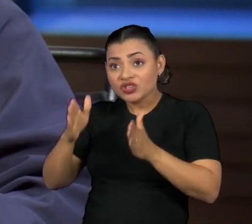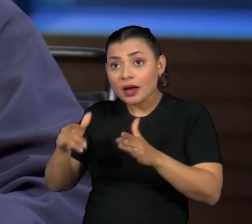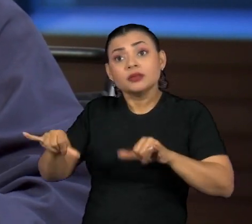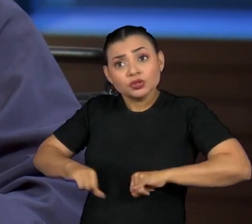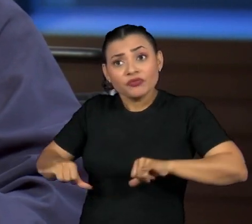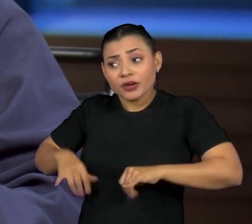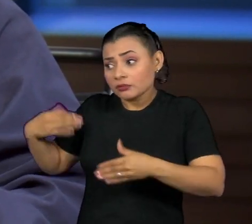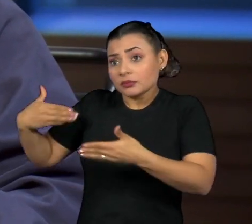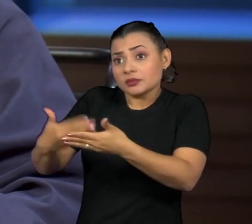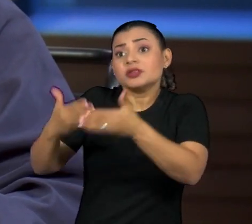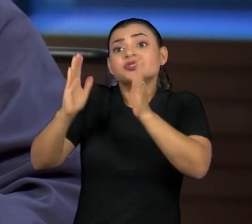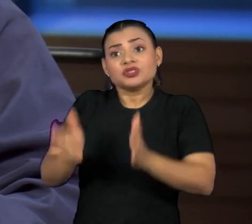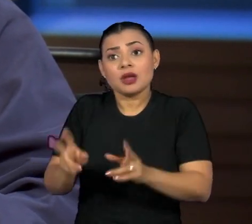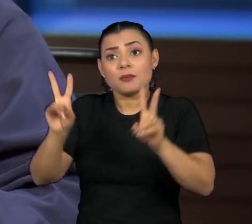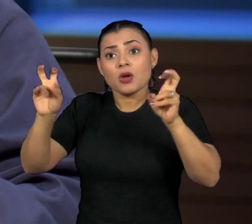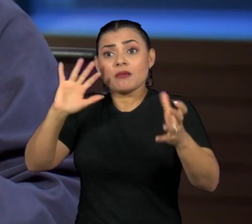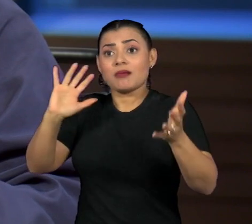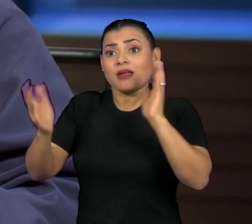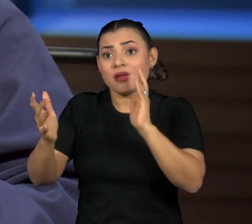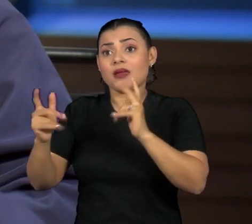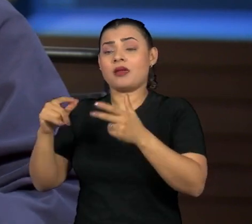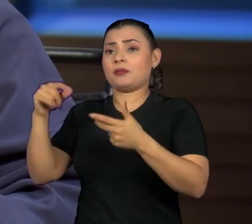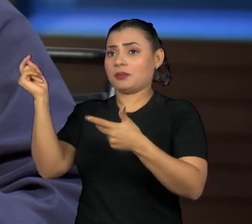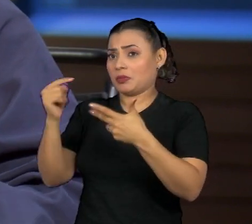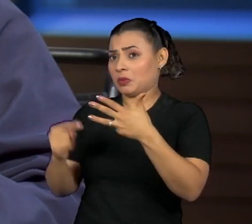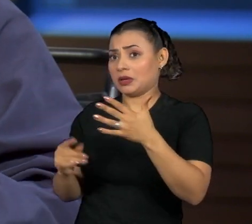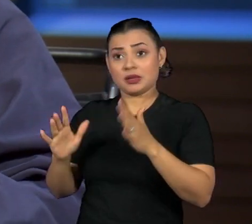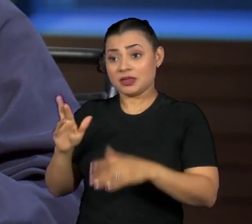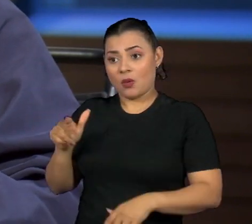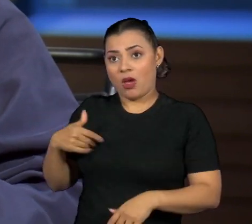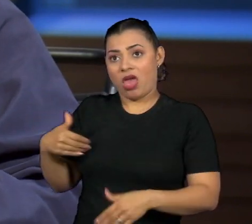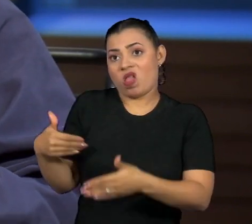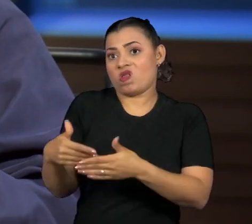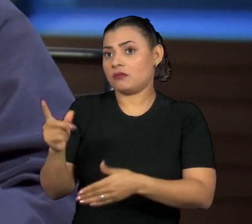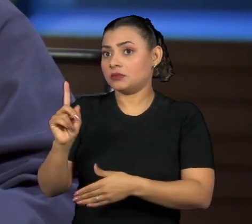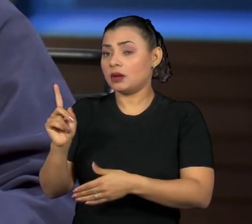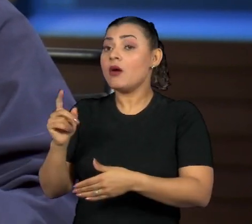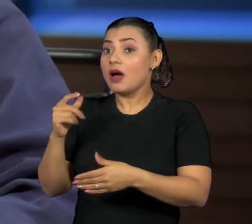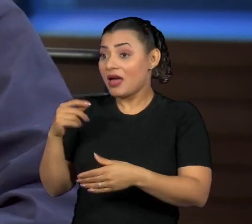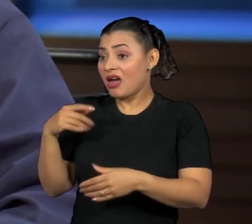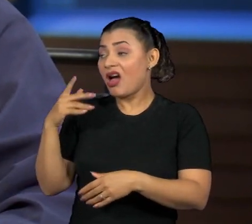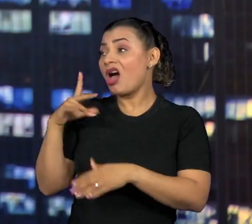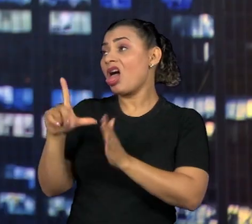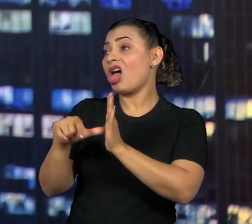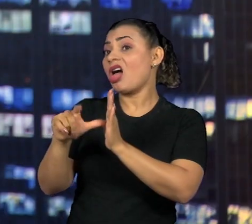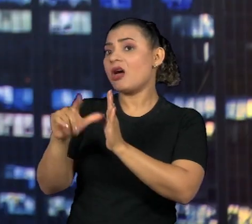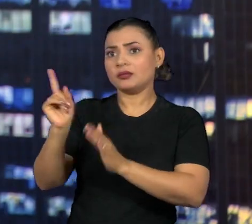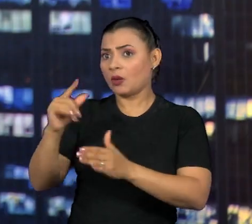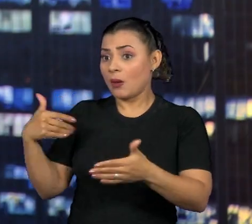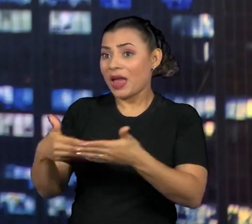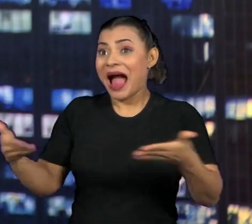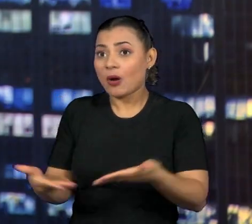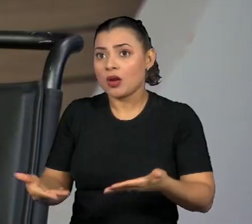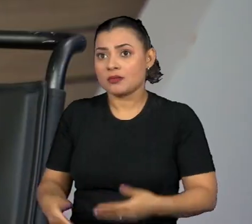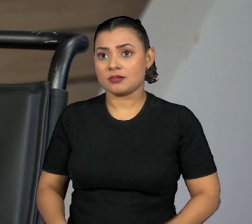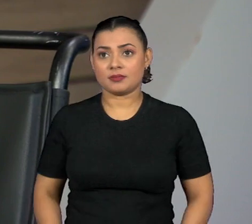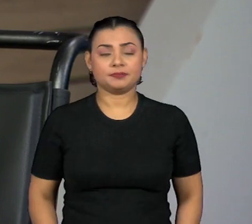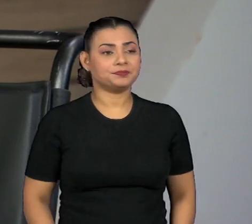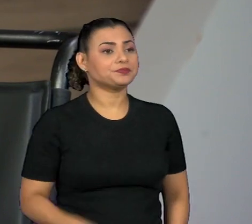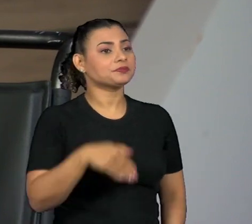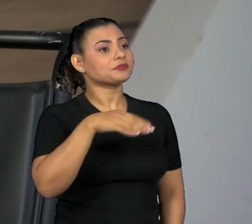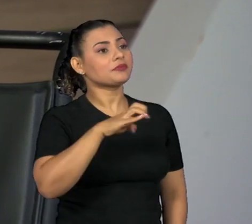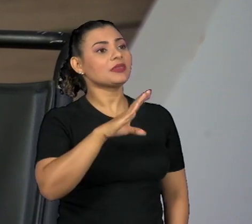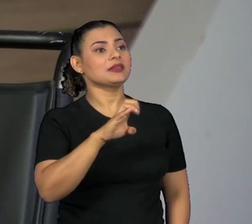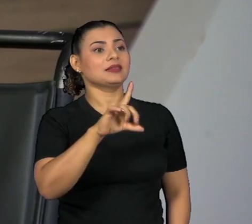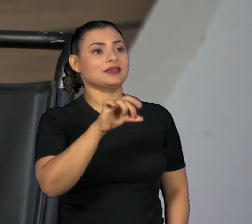sofrendo com as questões de mudanças climáticas, não é para depois, a gente precisa agir agora. Eu só acho uma